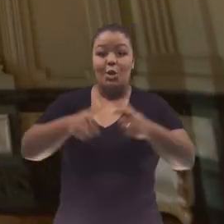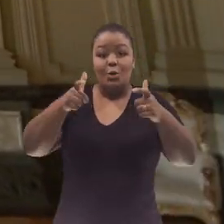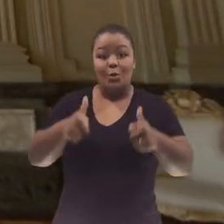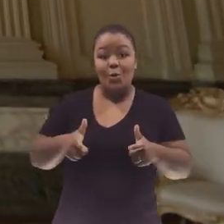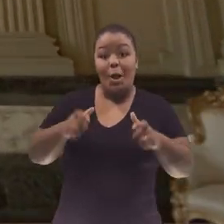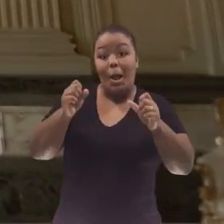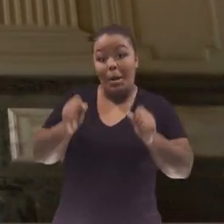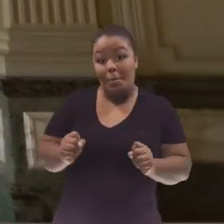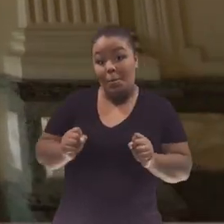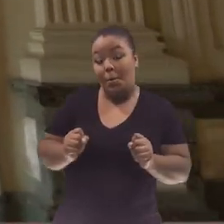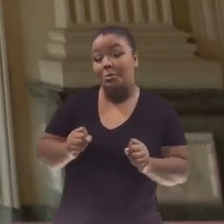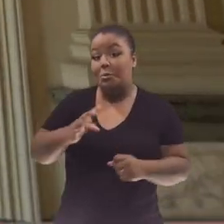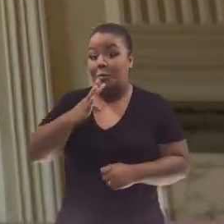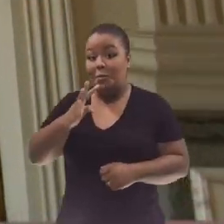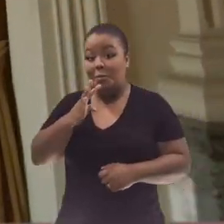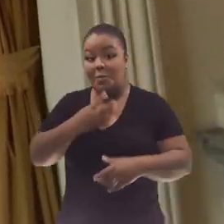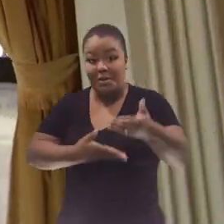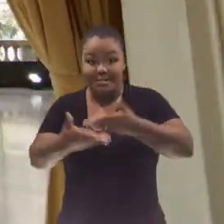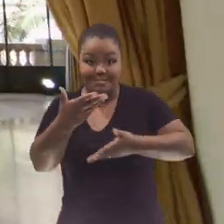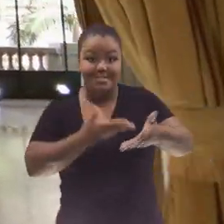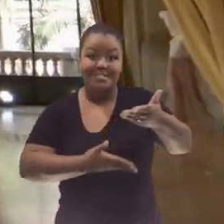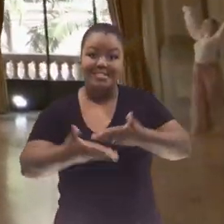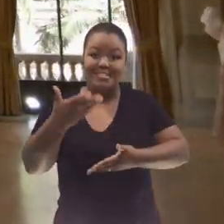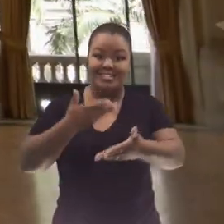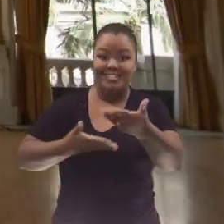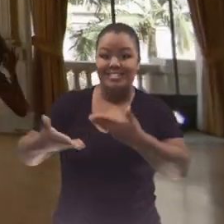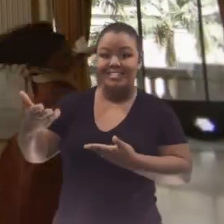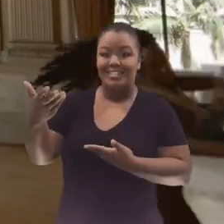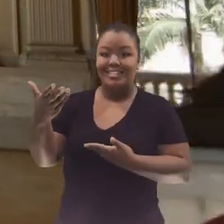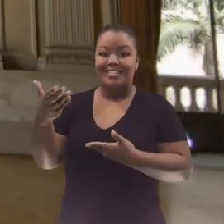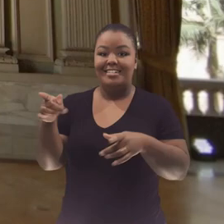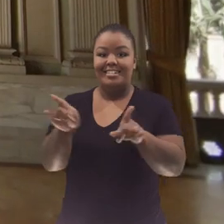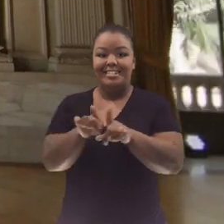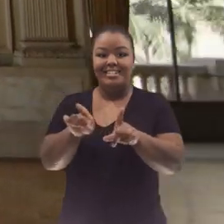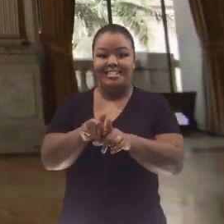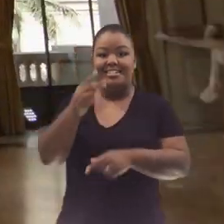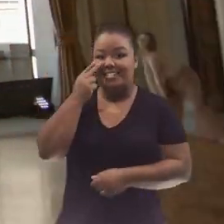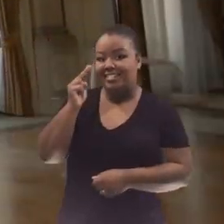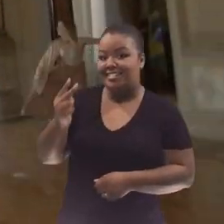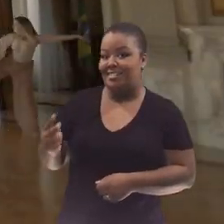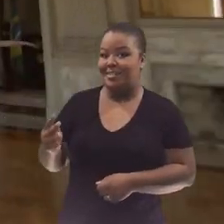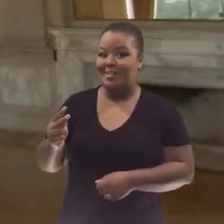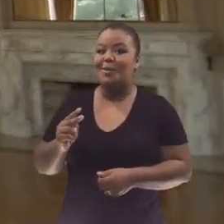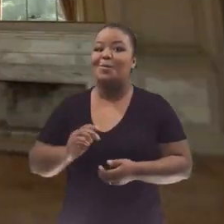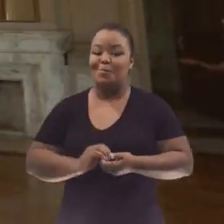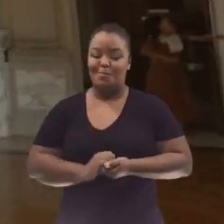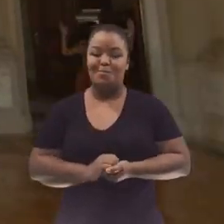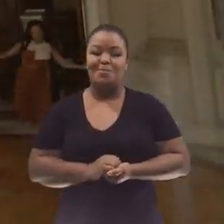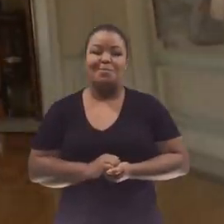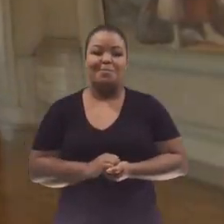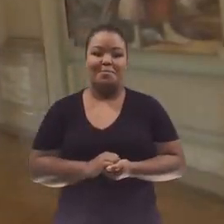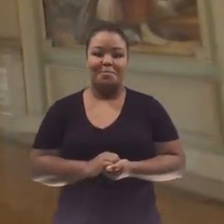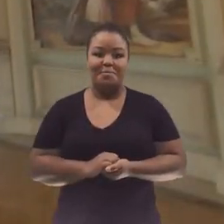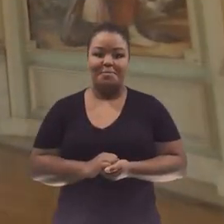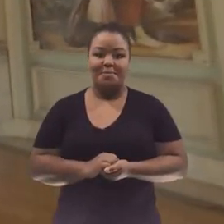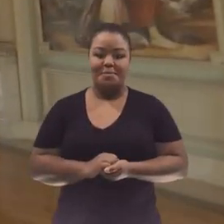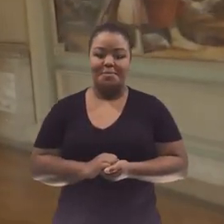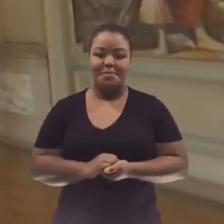Onde podemos nos conhecer e reconhecer.